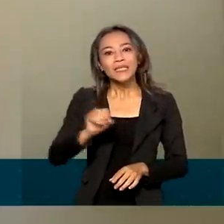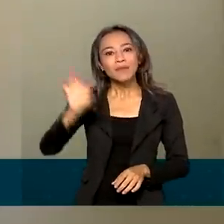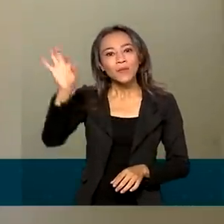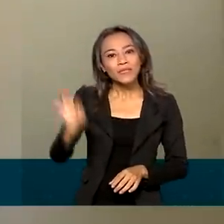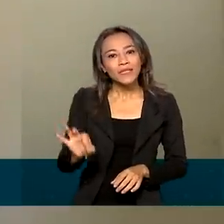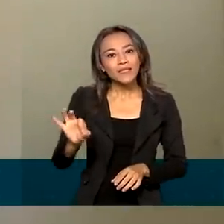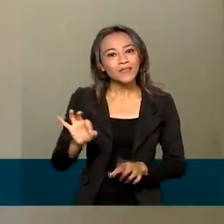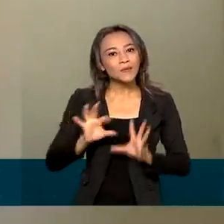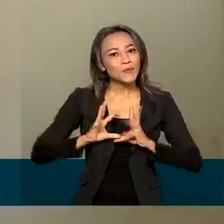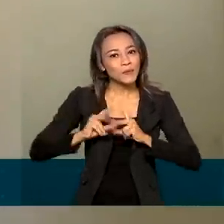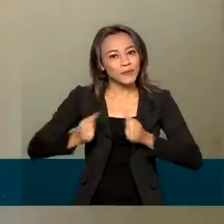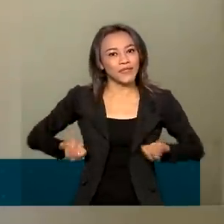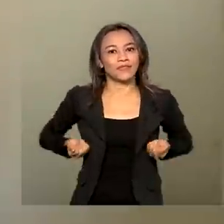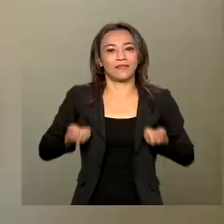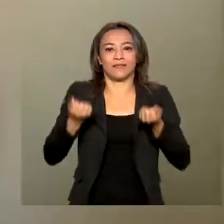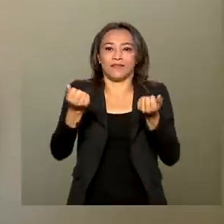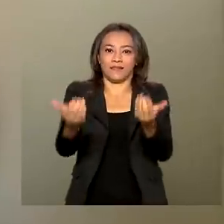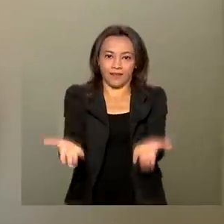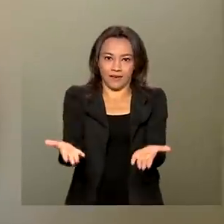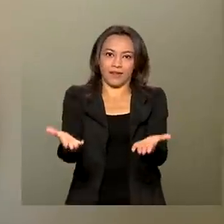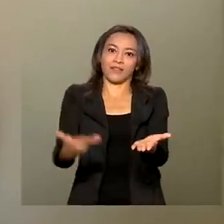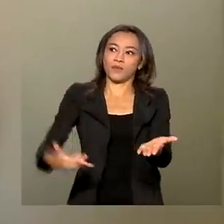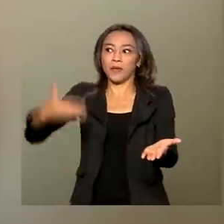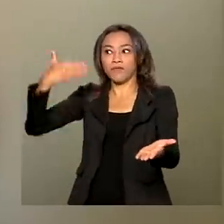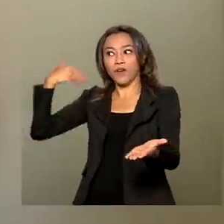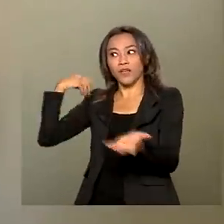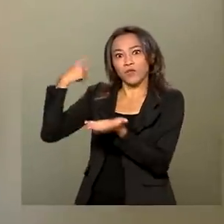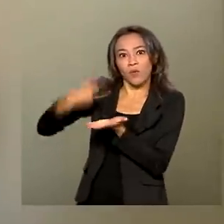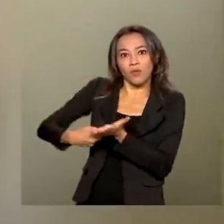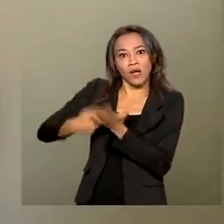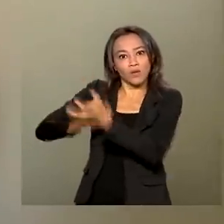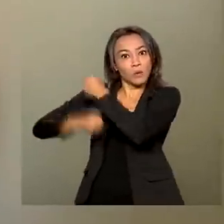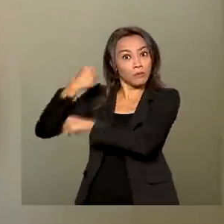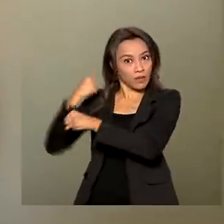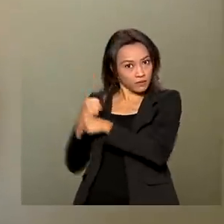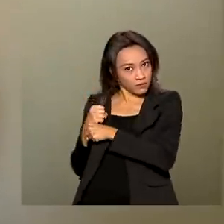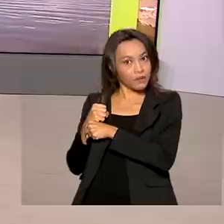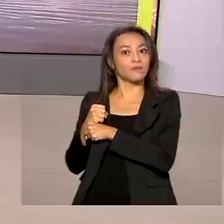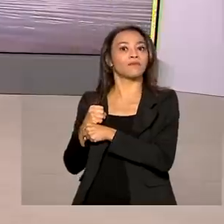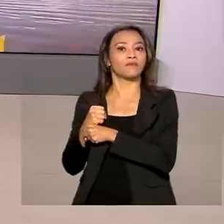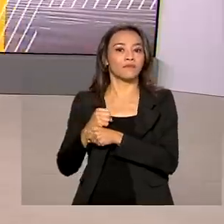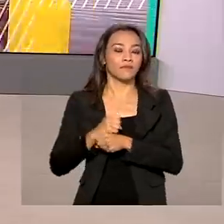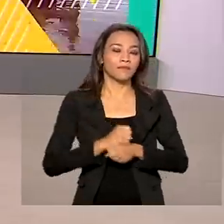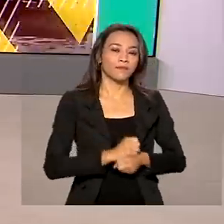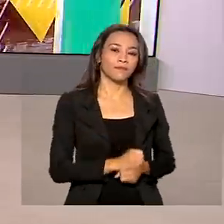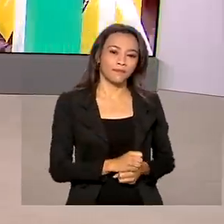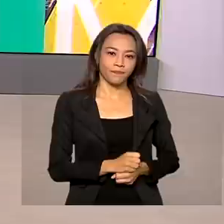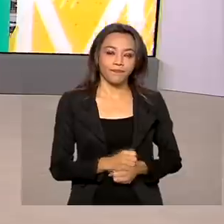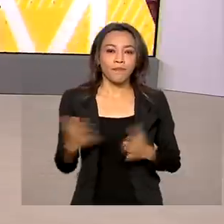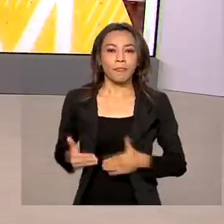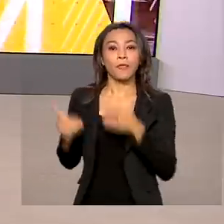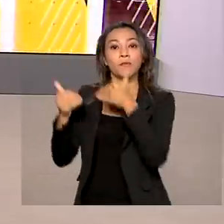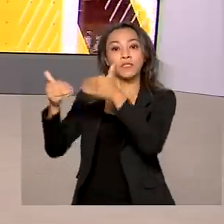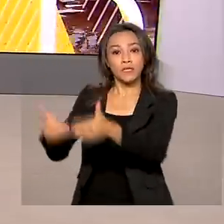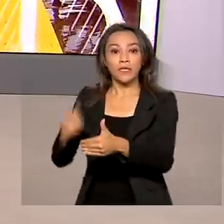entregas realizadas do que fora pactuado ainda no ano passado para o Balcão Digital. E o Ministério da Mulher, Família e